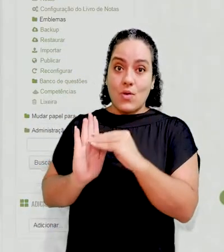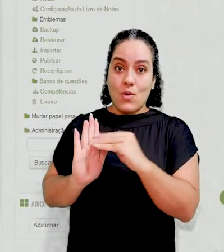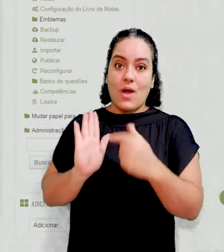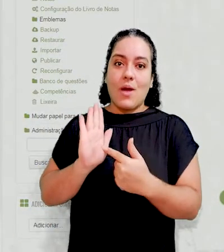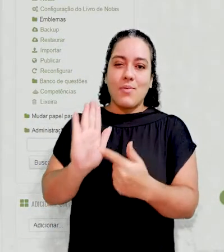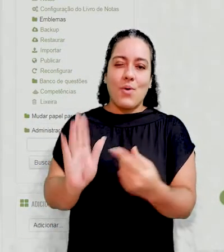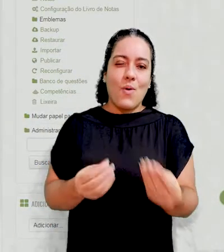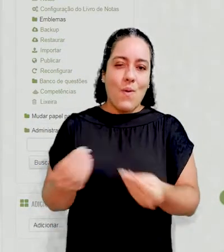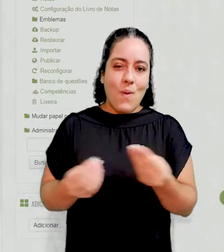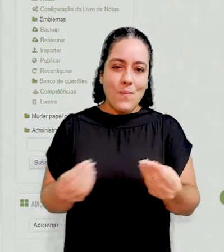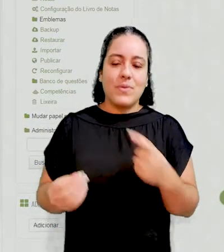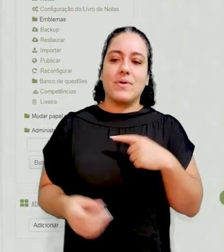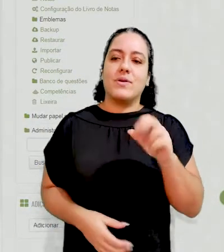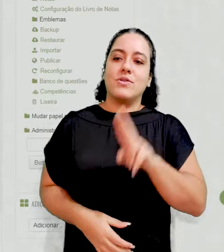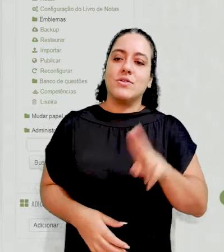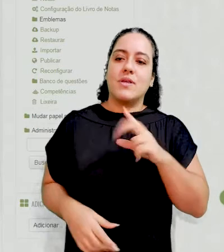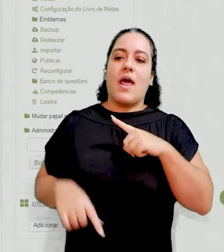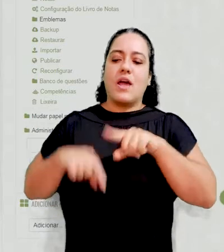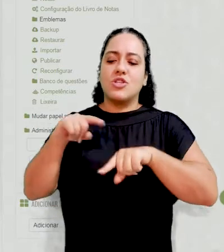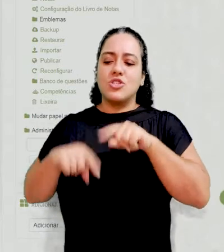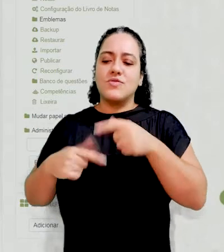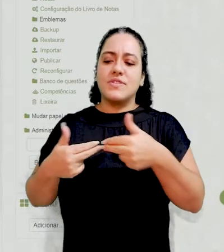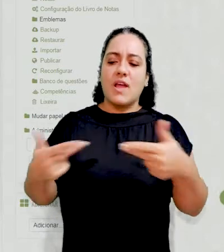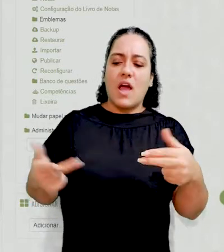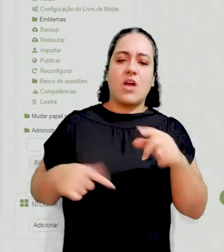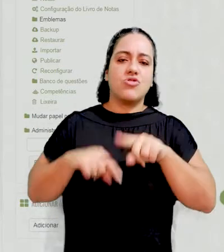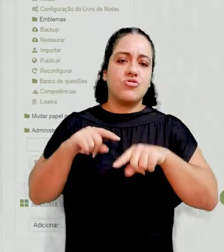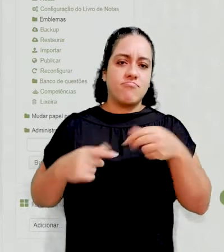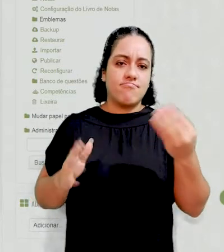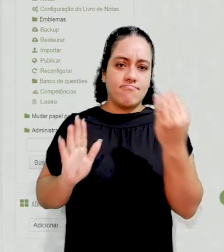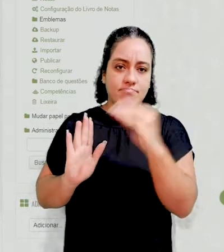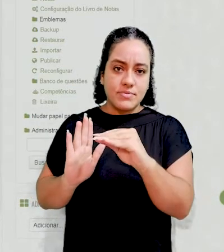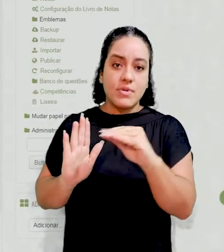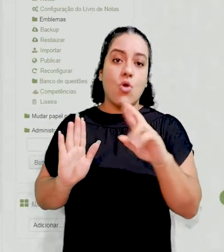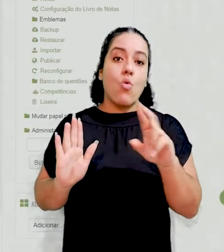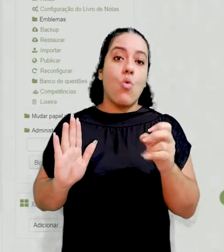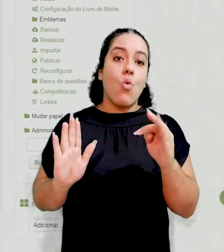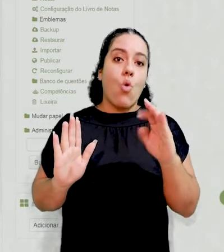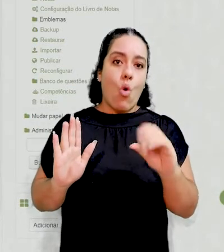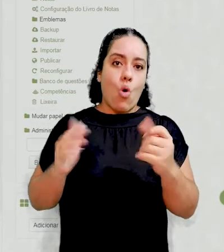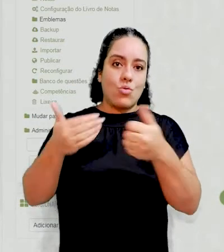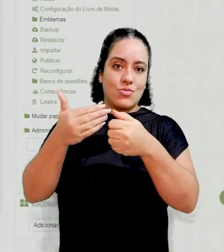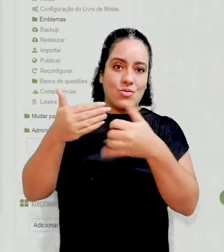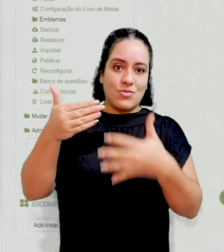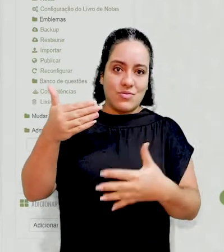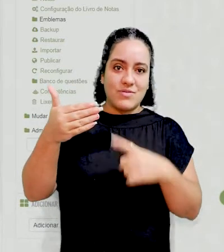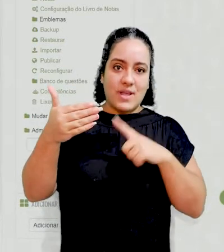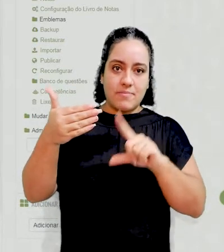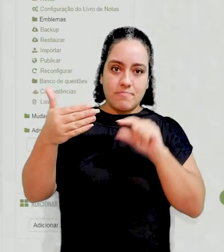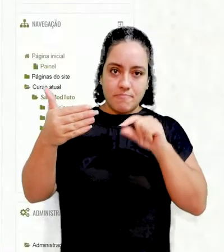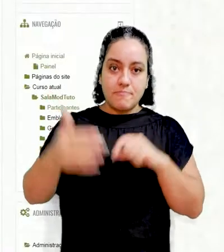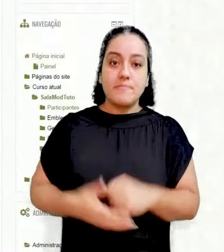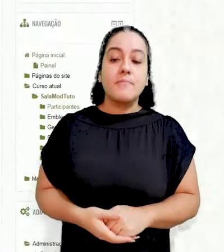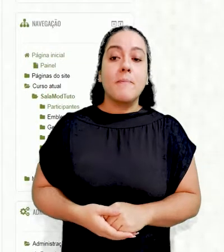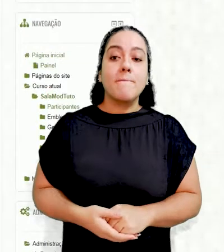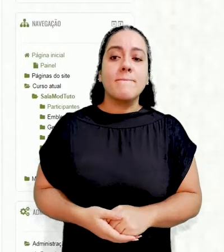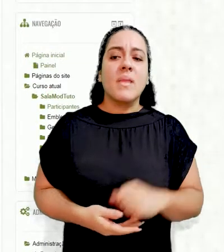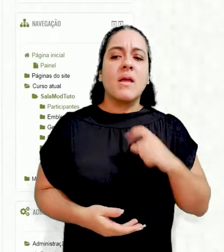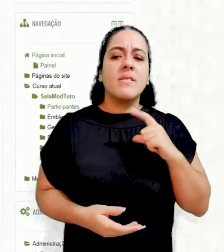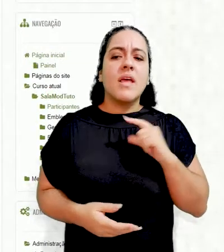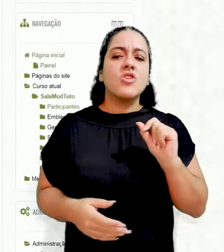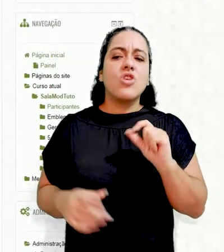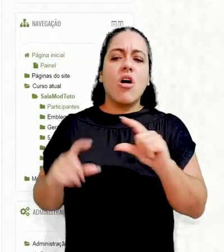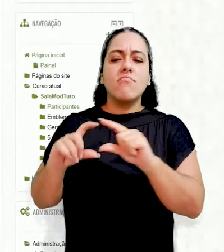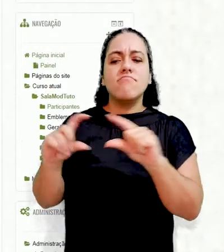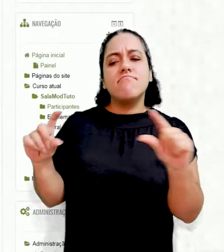aqui, através do adicionar uma atividade ou recurso, um rótulo que está aqui embaixo. E o que nós vamos colocar? Uma